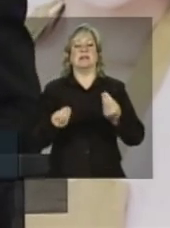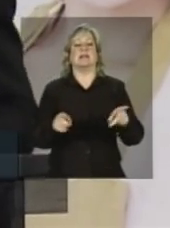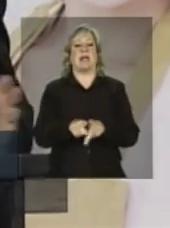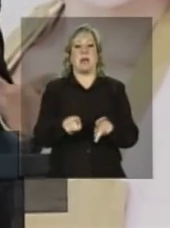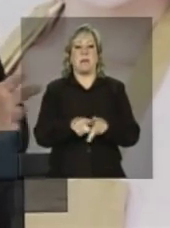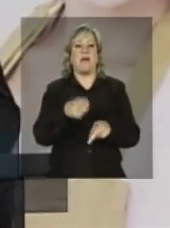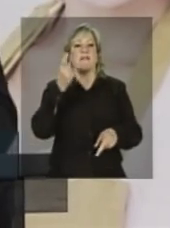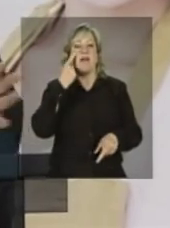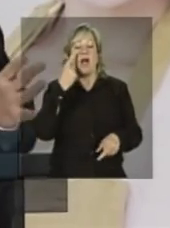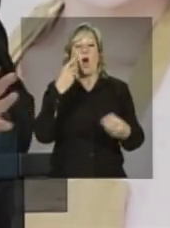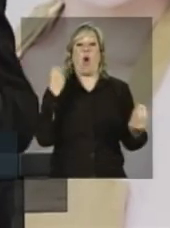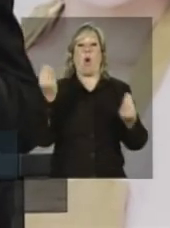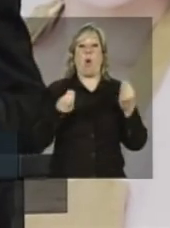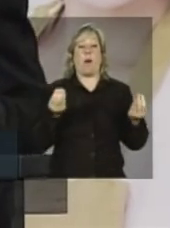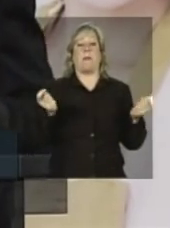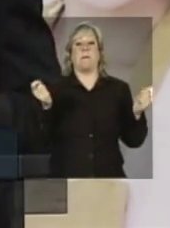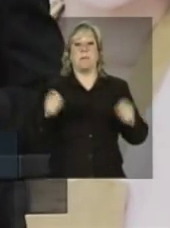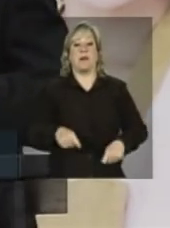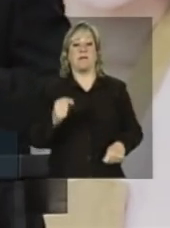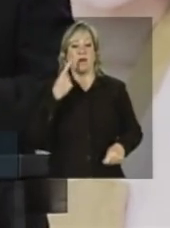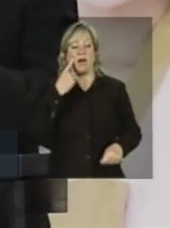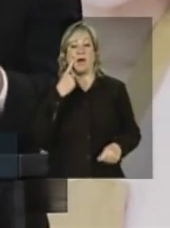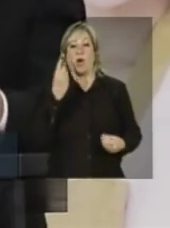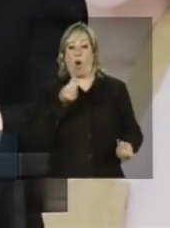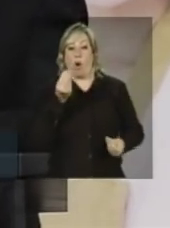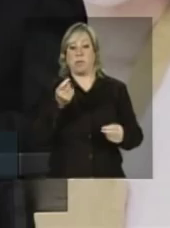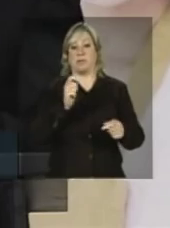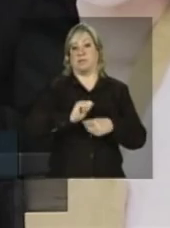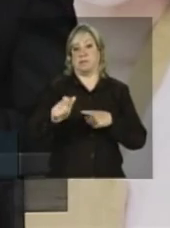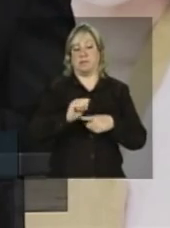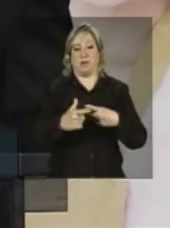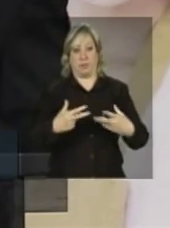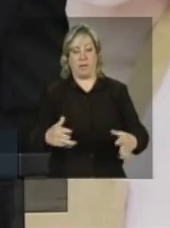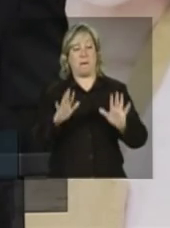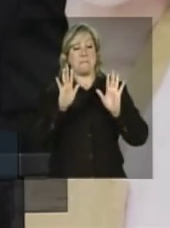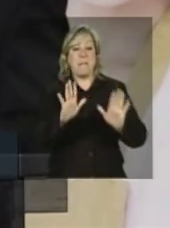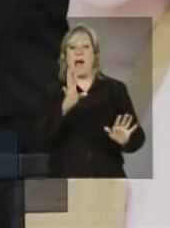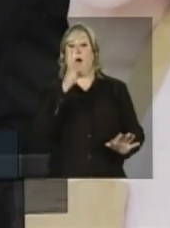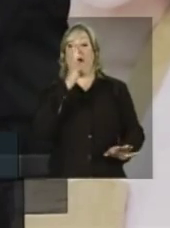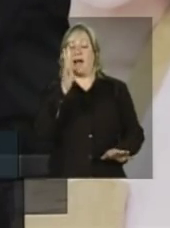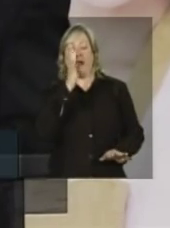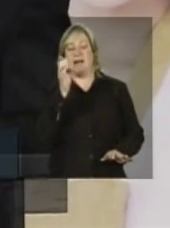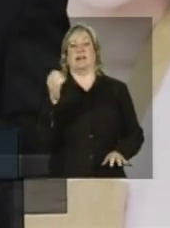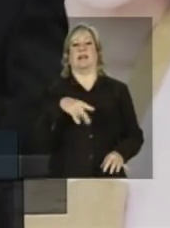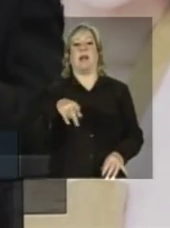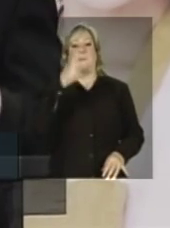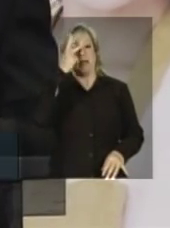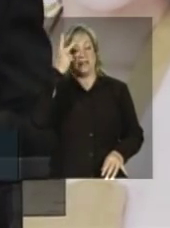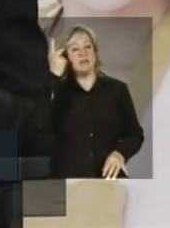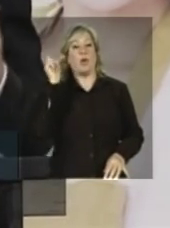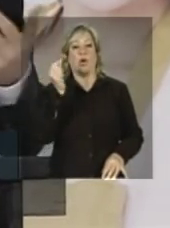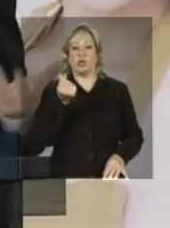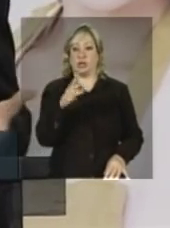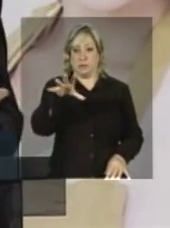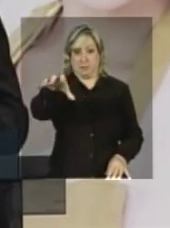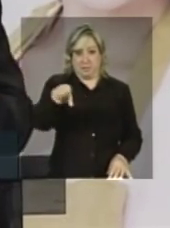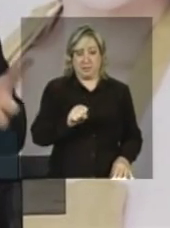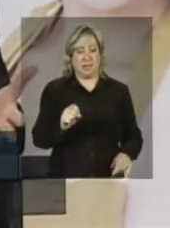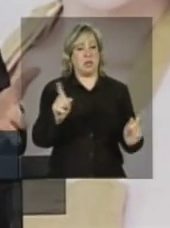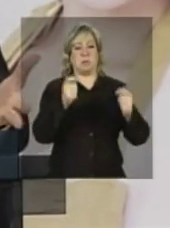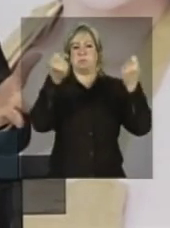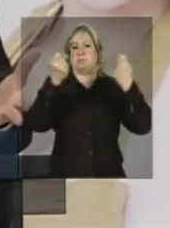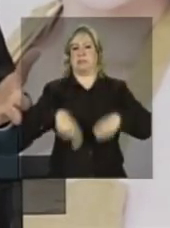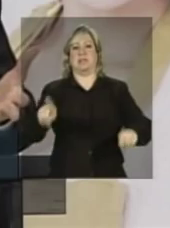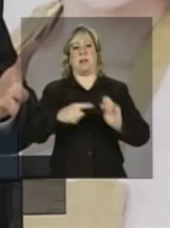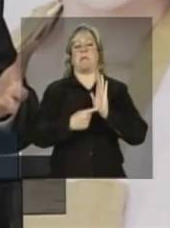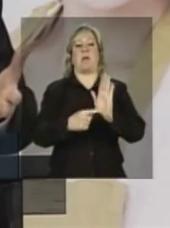verificada a capacidade de endividamento. Mas a grande novidade aqui é que o tomador não precisará apresentar